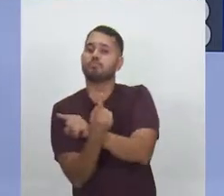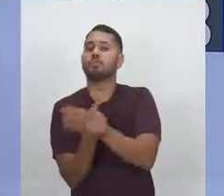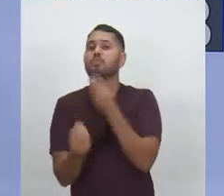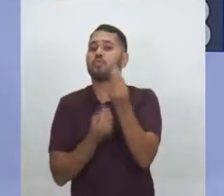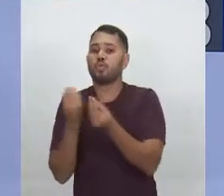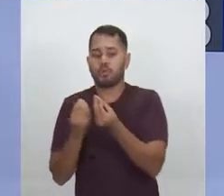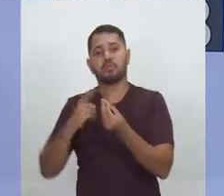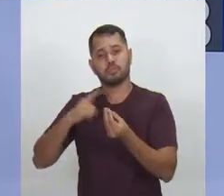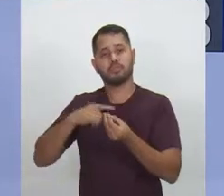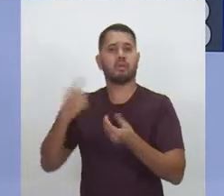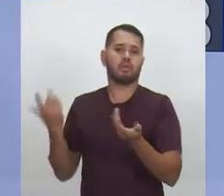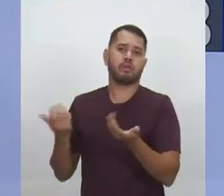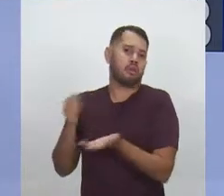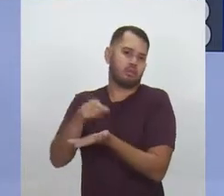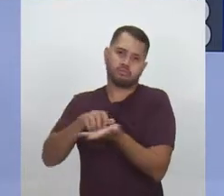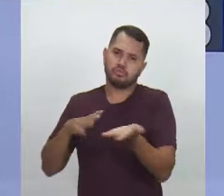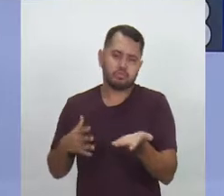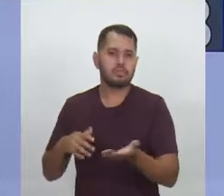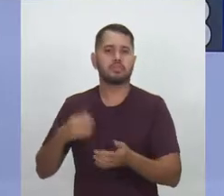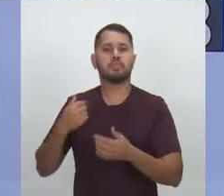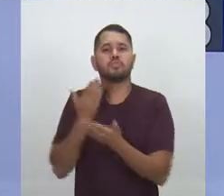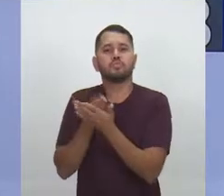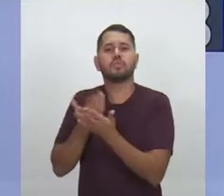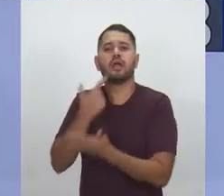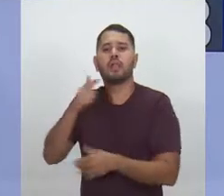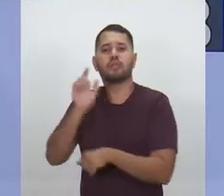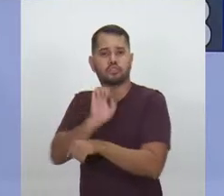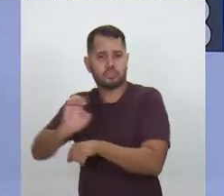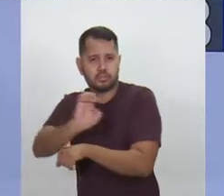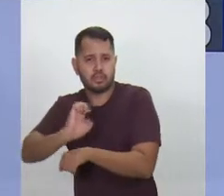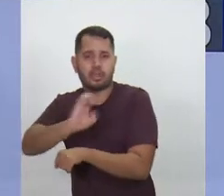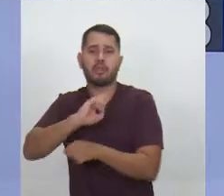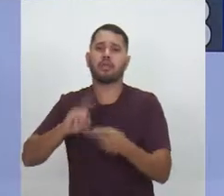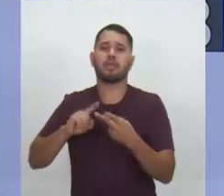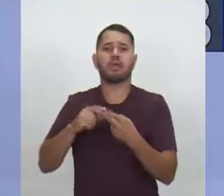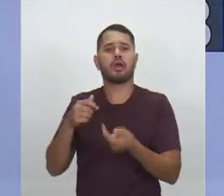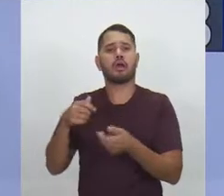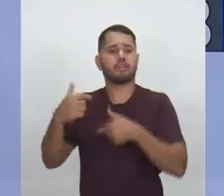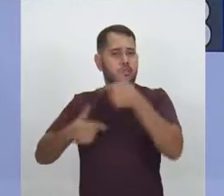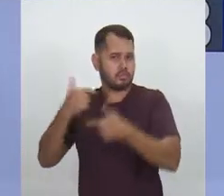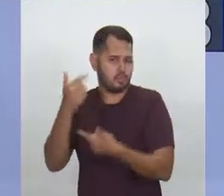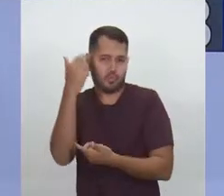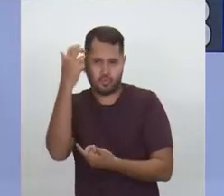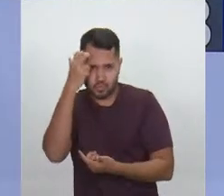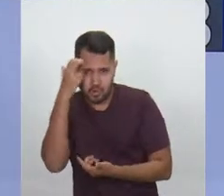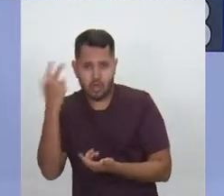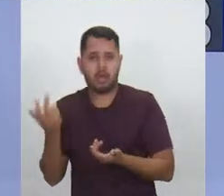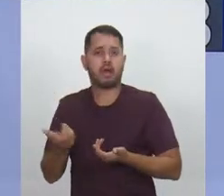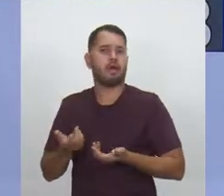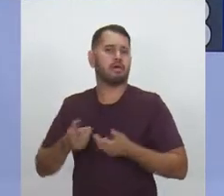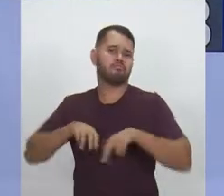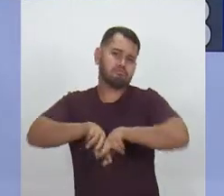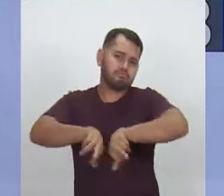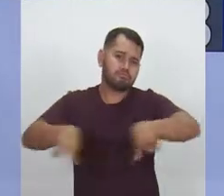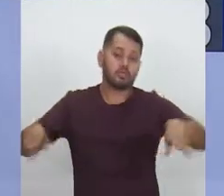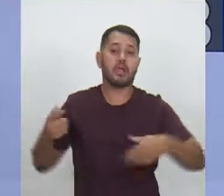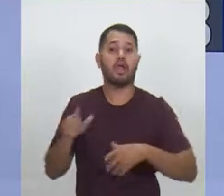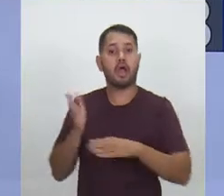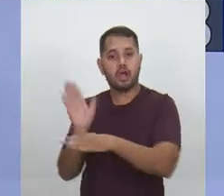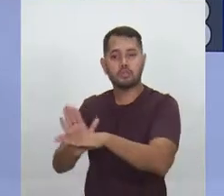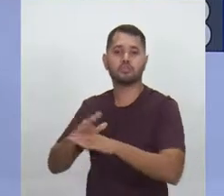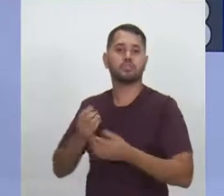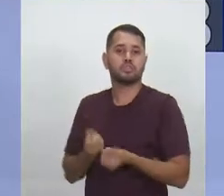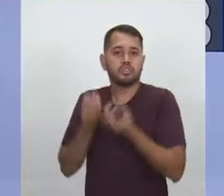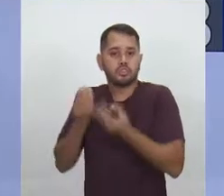atividades de línguas estrangeiras, com atividades culturais, com atividades que possam desenvolver as